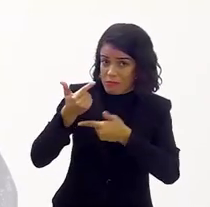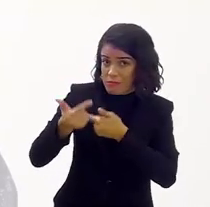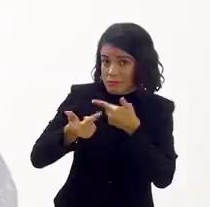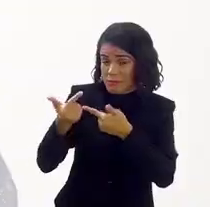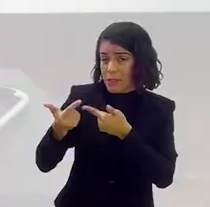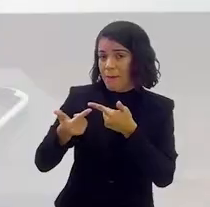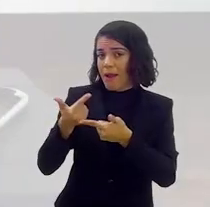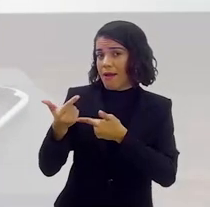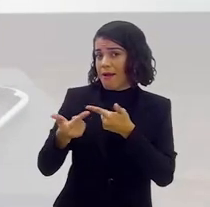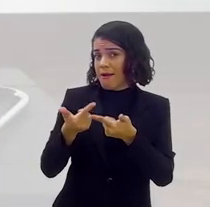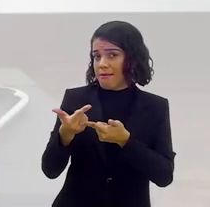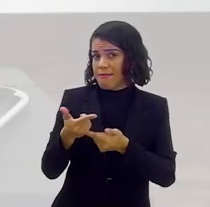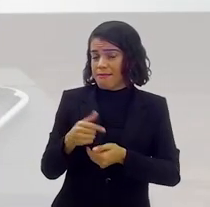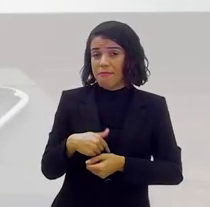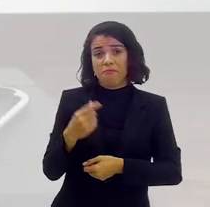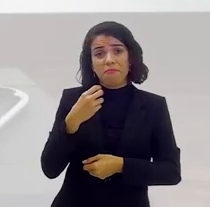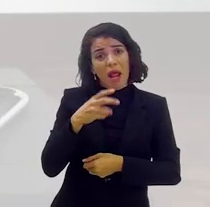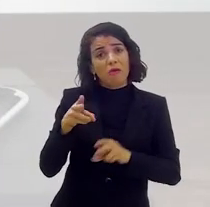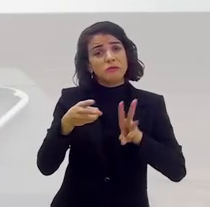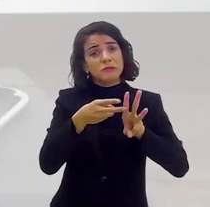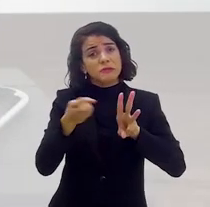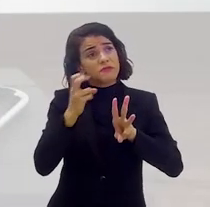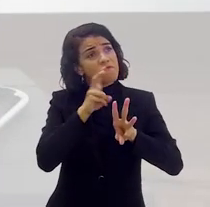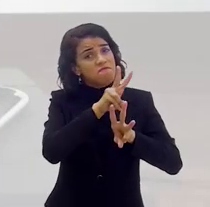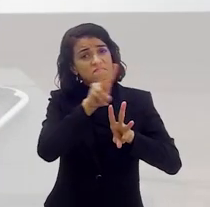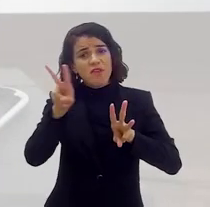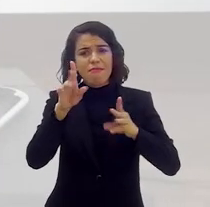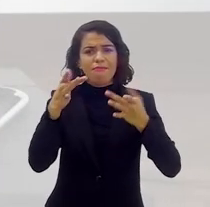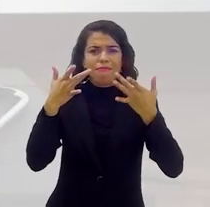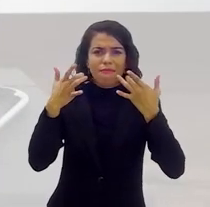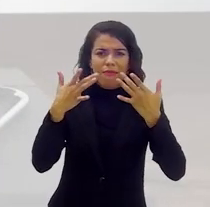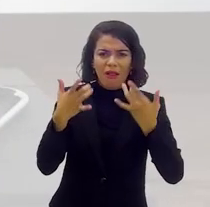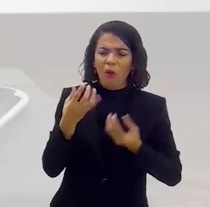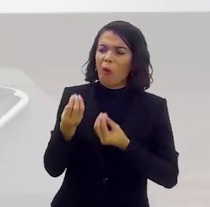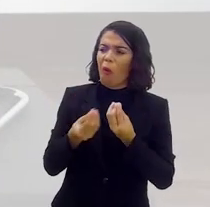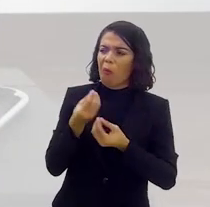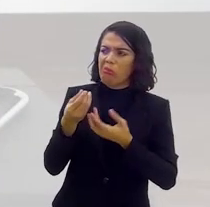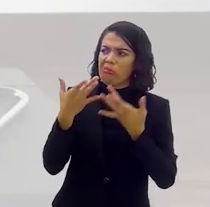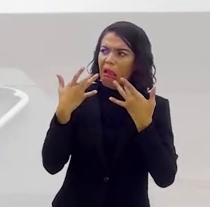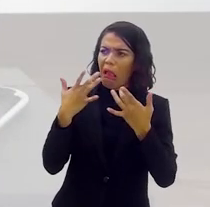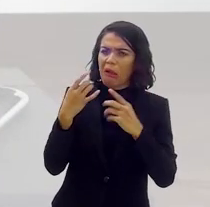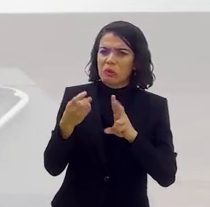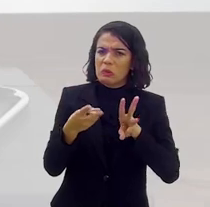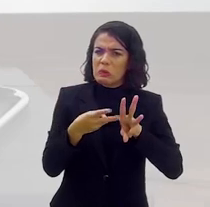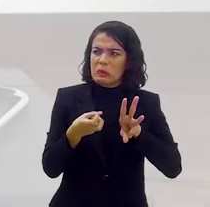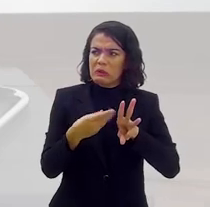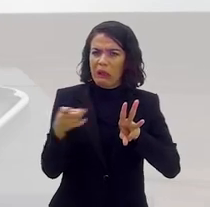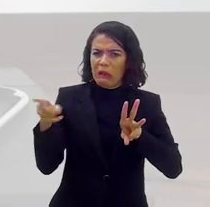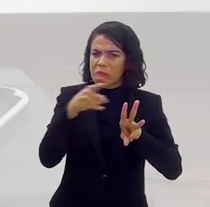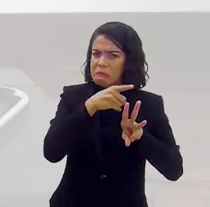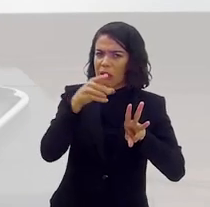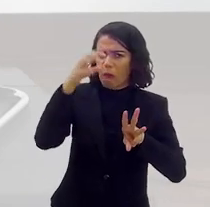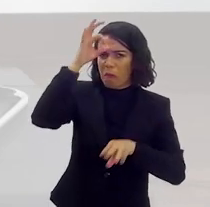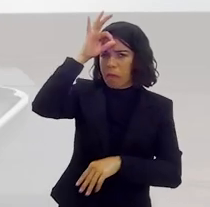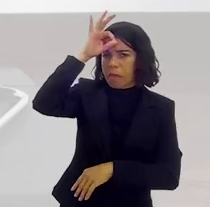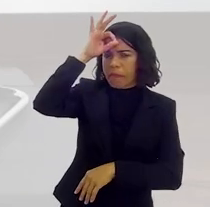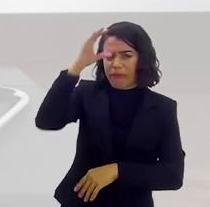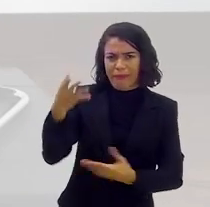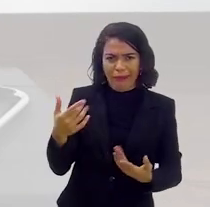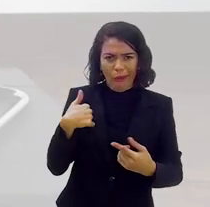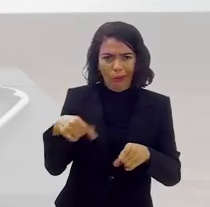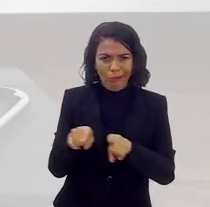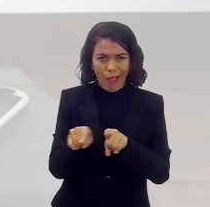lá com os índios, para eles verem um teatro, uma coisa diferenciada. Eu falei, mas como eu vou fazer teatro com índio que eles não entendem?